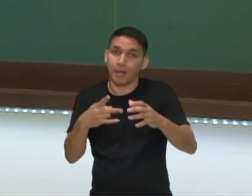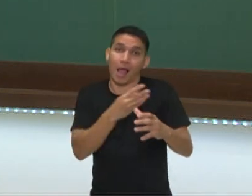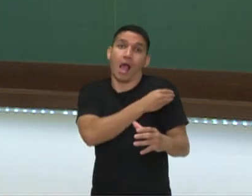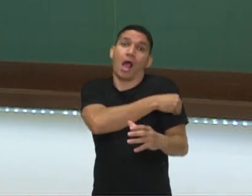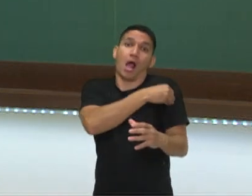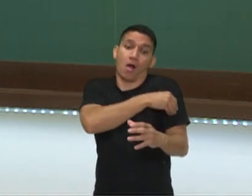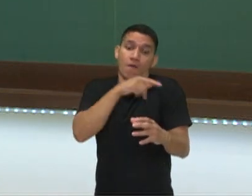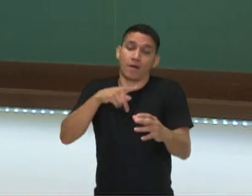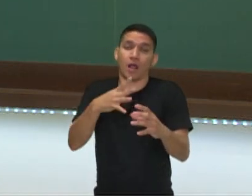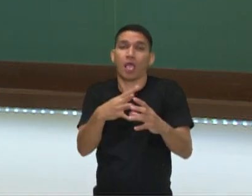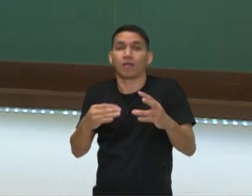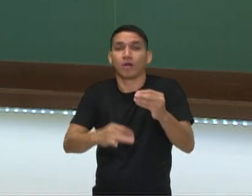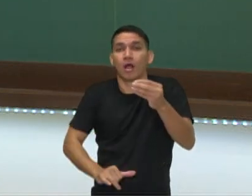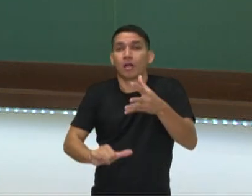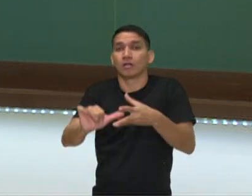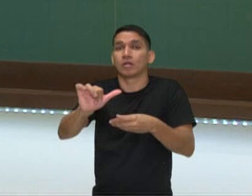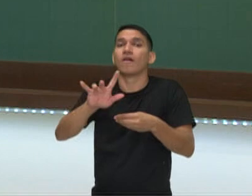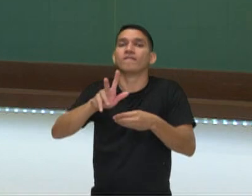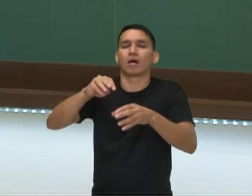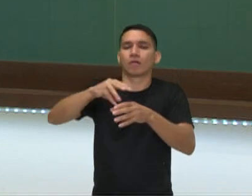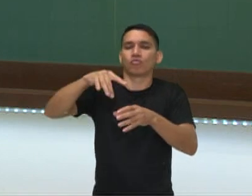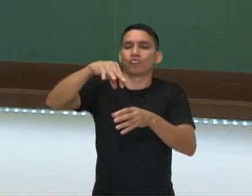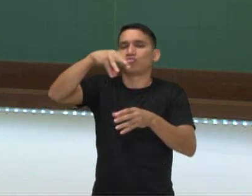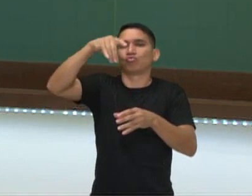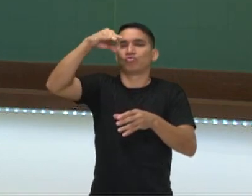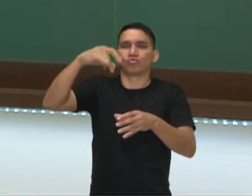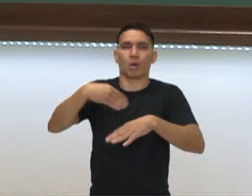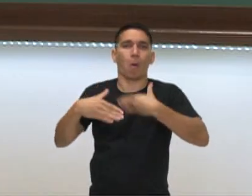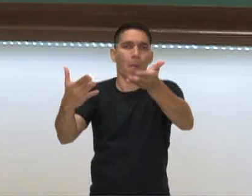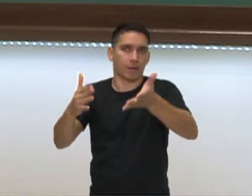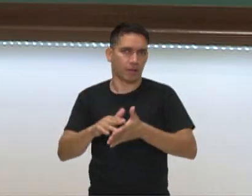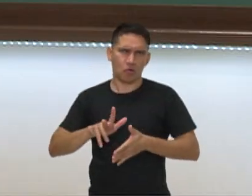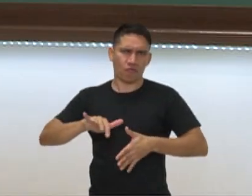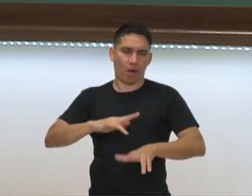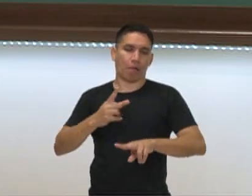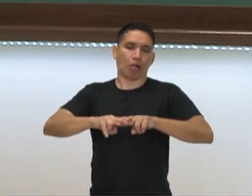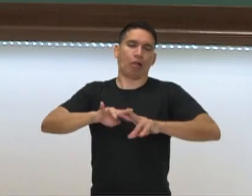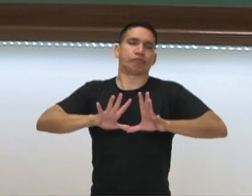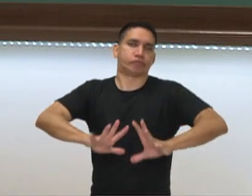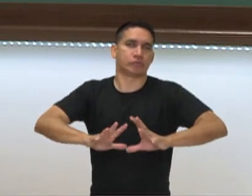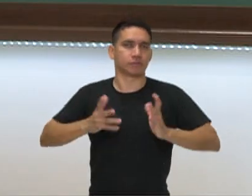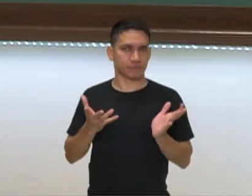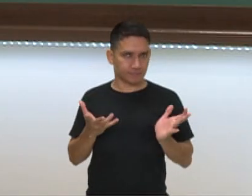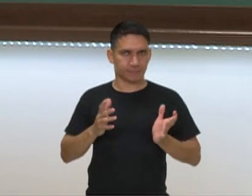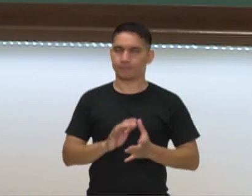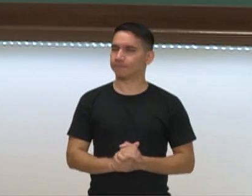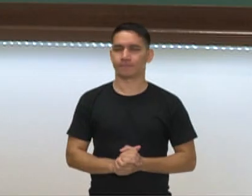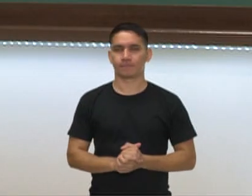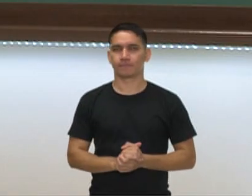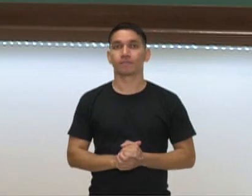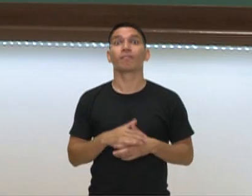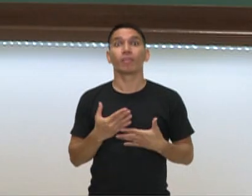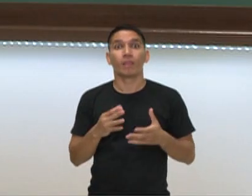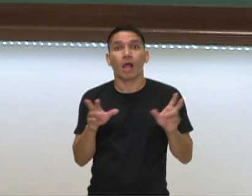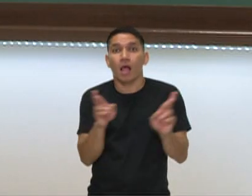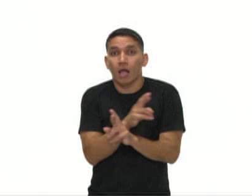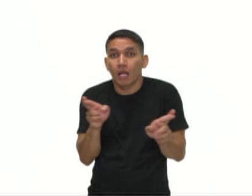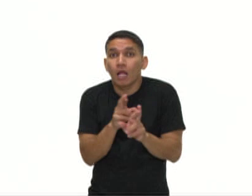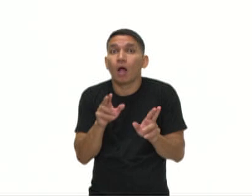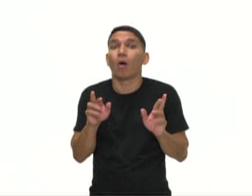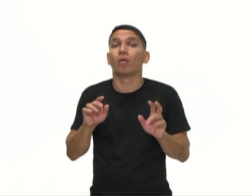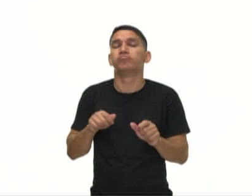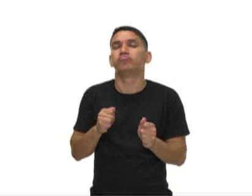é um subproduto que vai acabar evaporando durante o processo. O pão não vai ficar alcoólico sempre ali. E com relação à fermentação